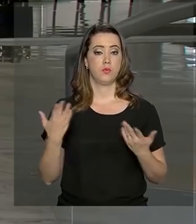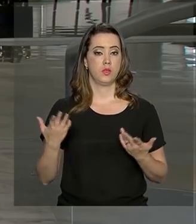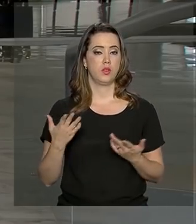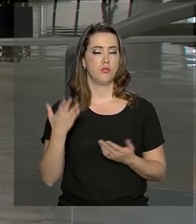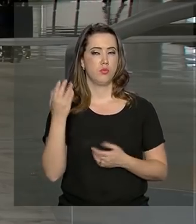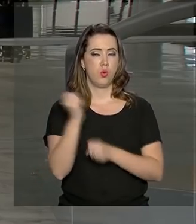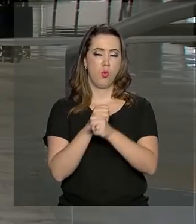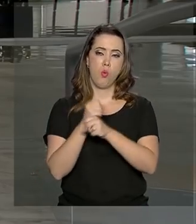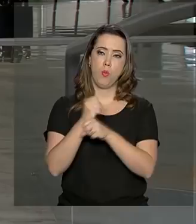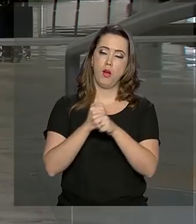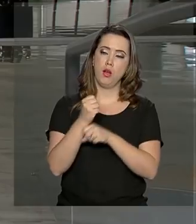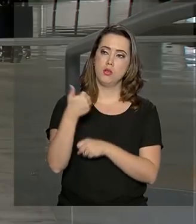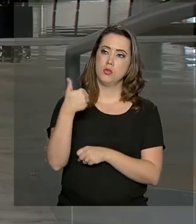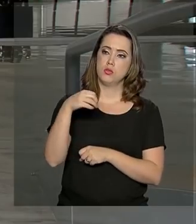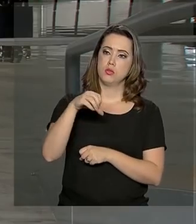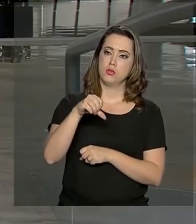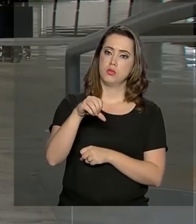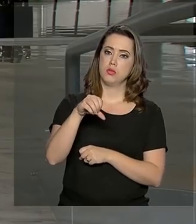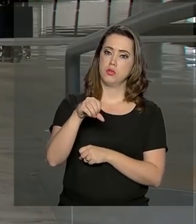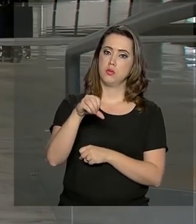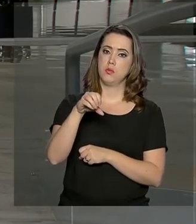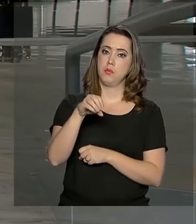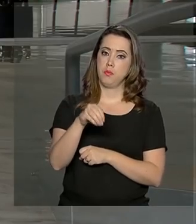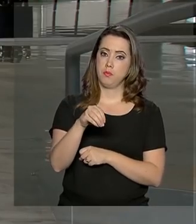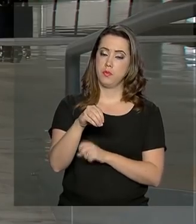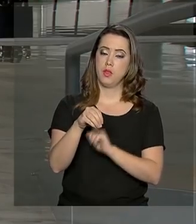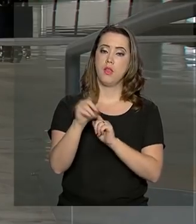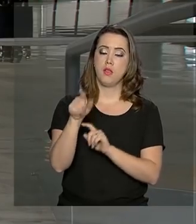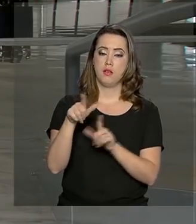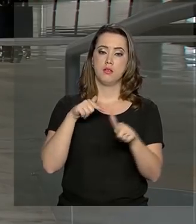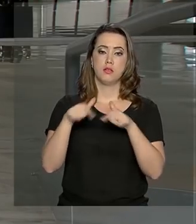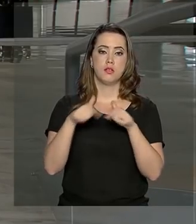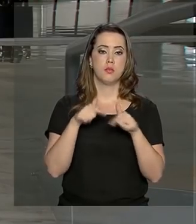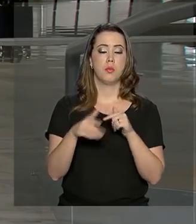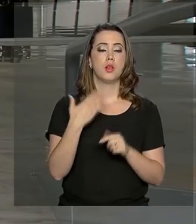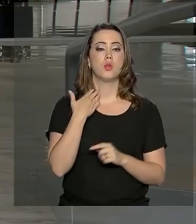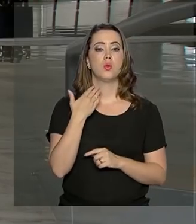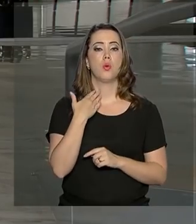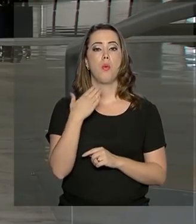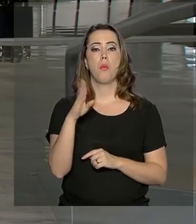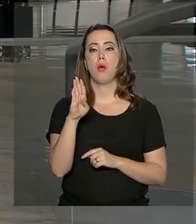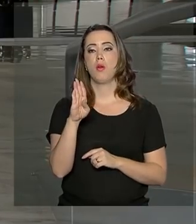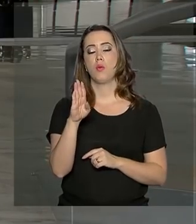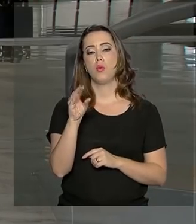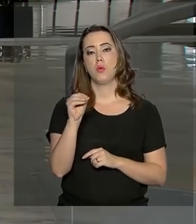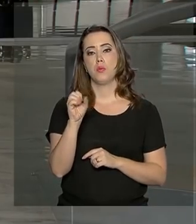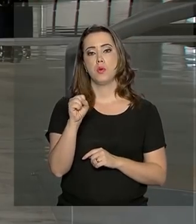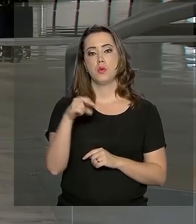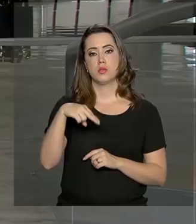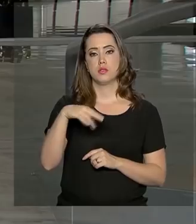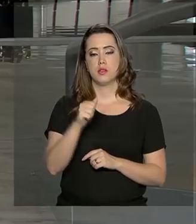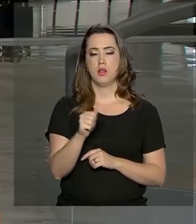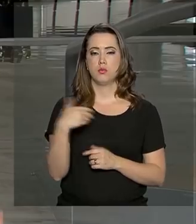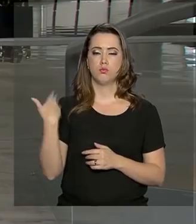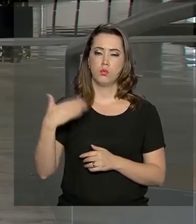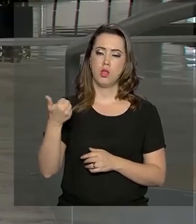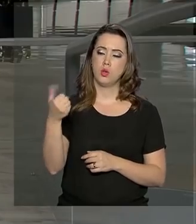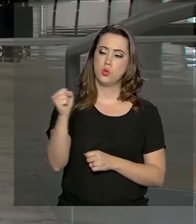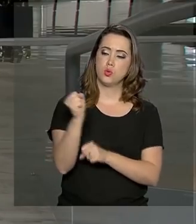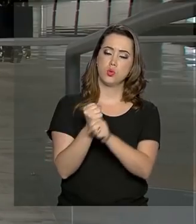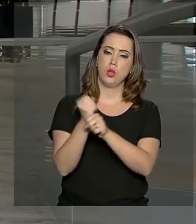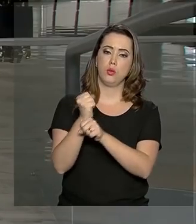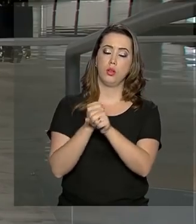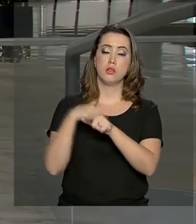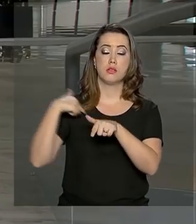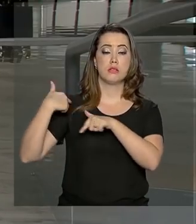Na década de 1990, Campos Neto trabalhou no Banco Bozano Simonsi. Já nos últimos 18